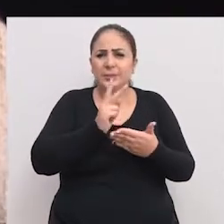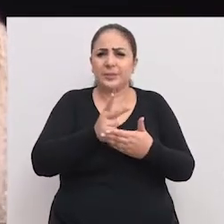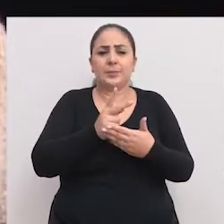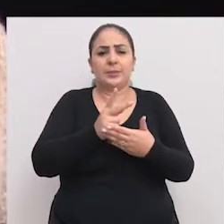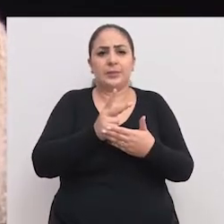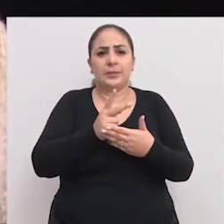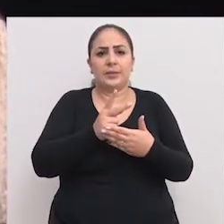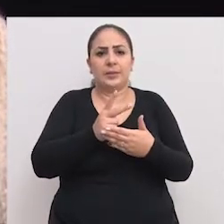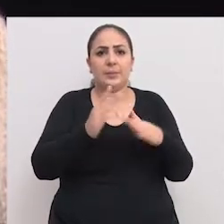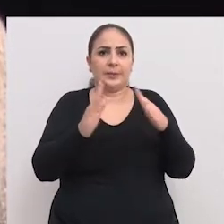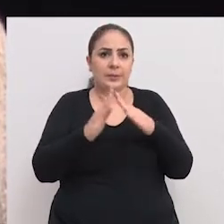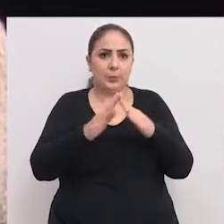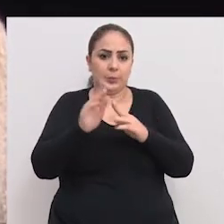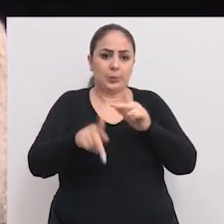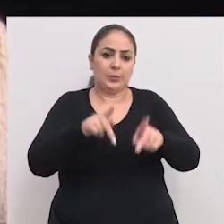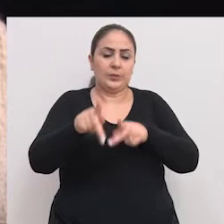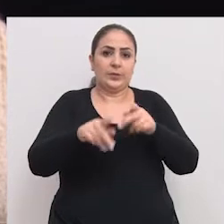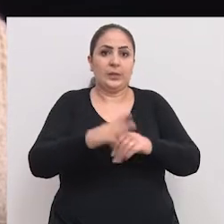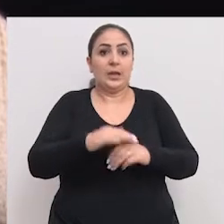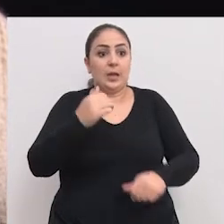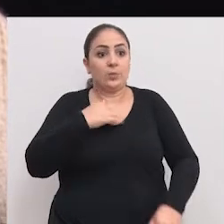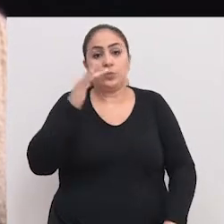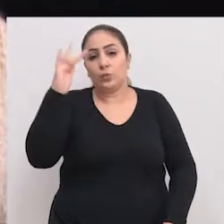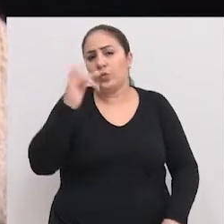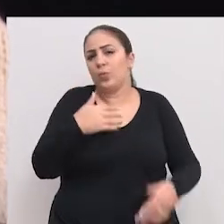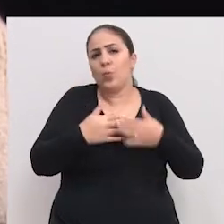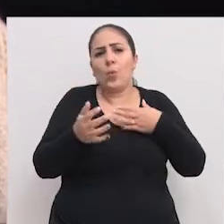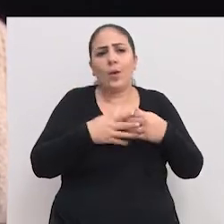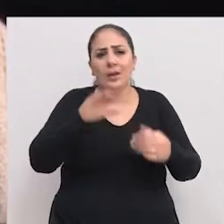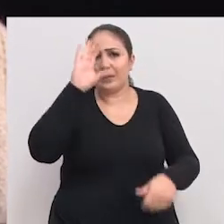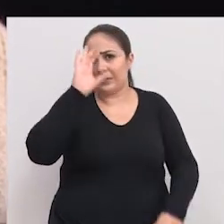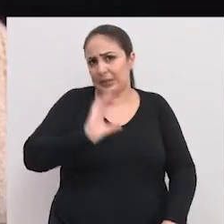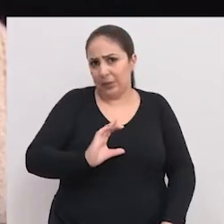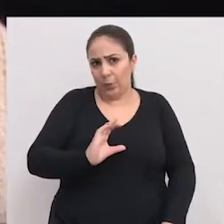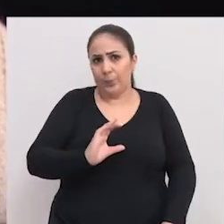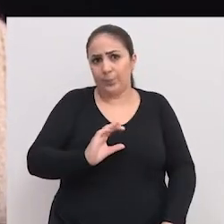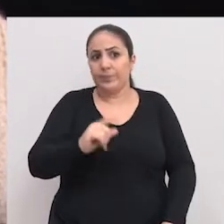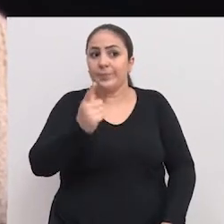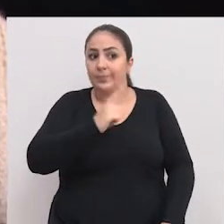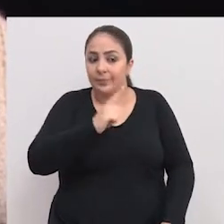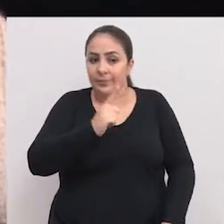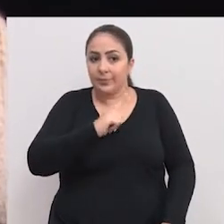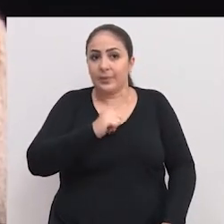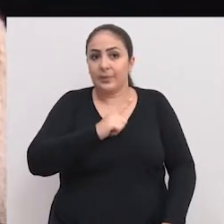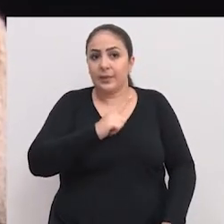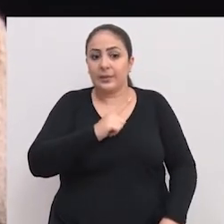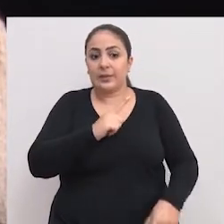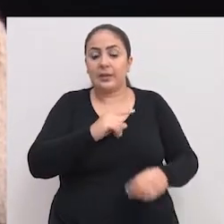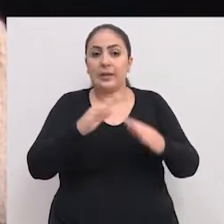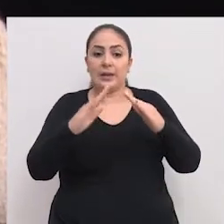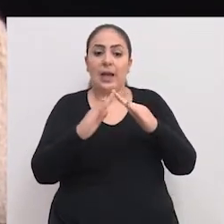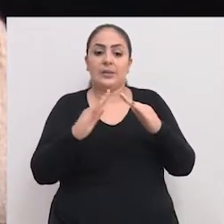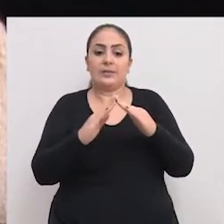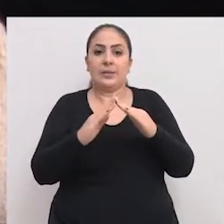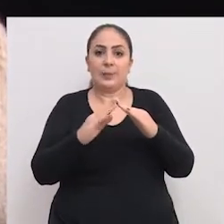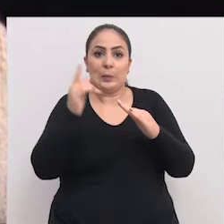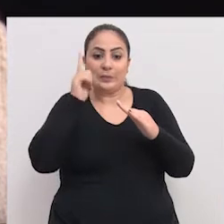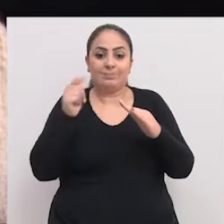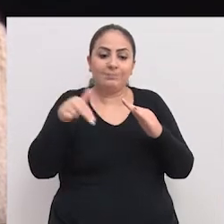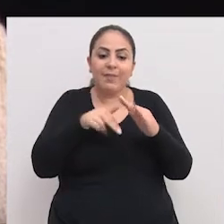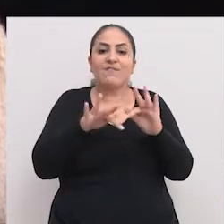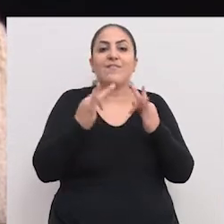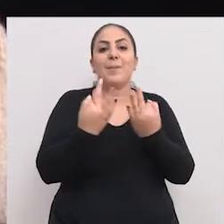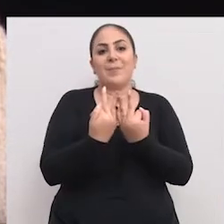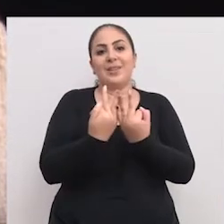sempre foi a habitação popular, que é o sonho de qualquer cidadão, ter o seu telhado para